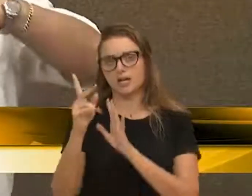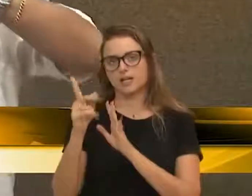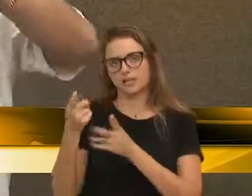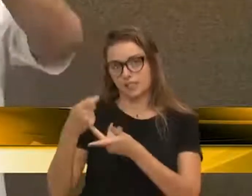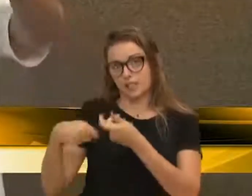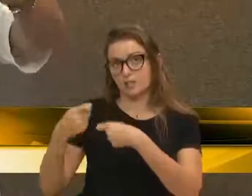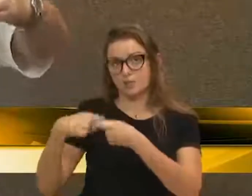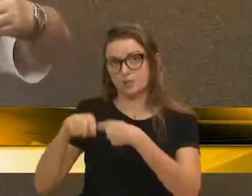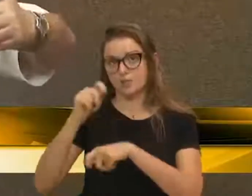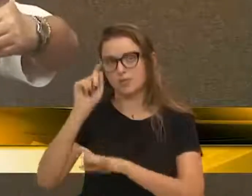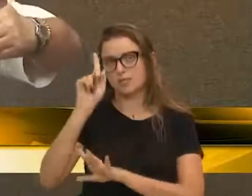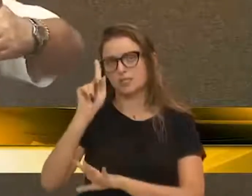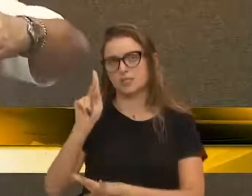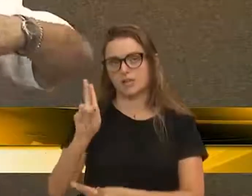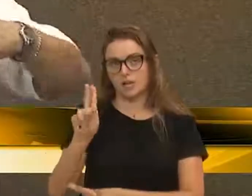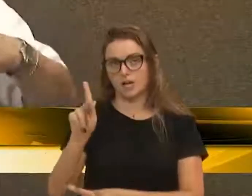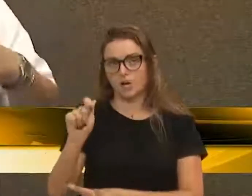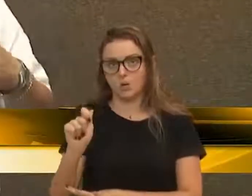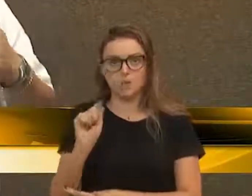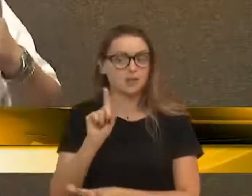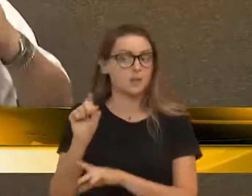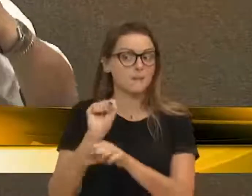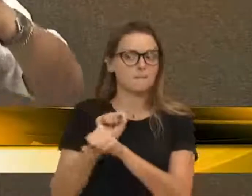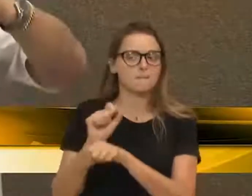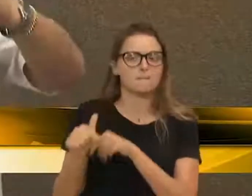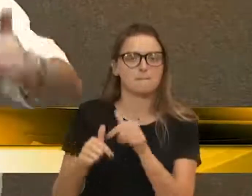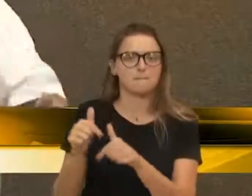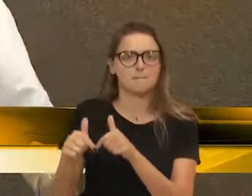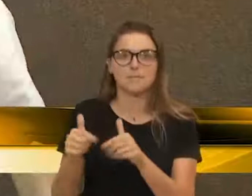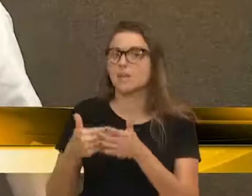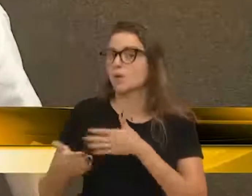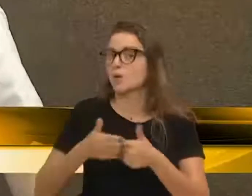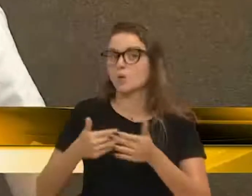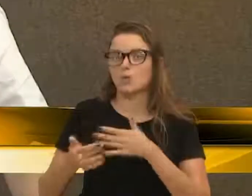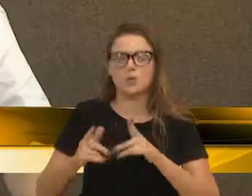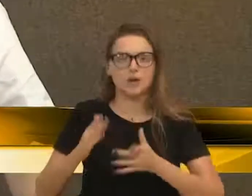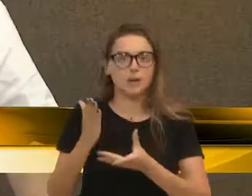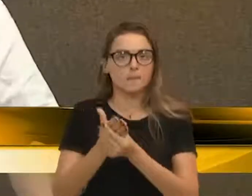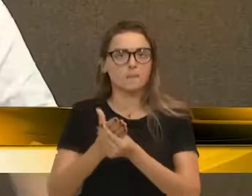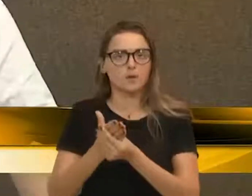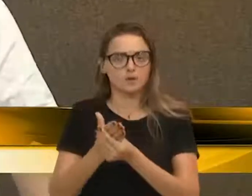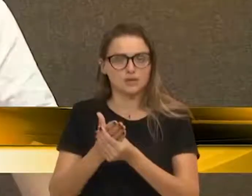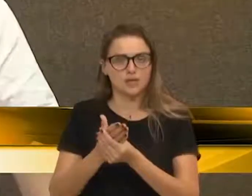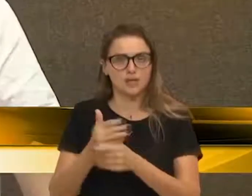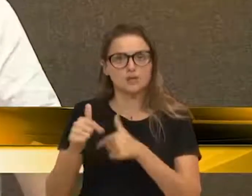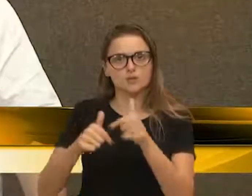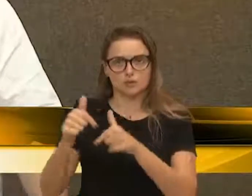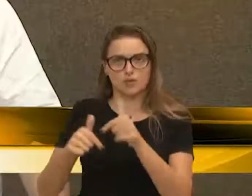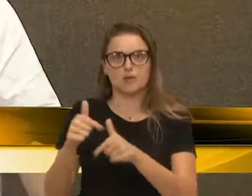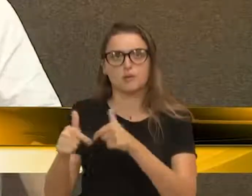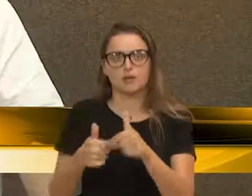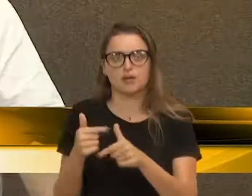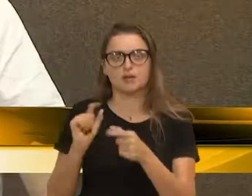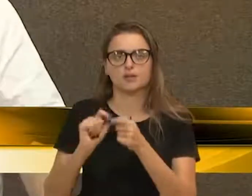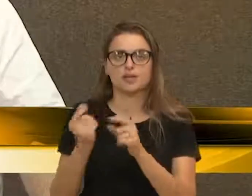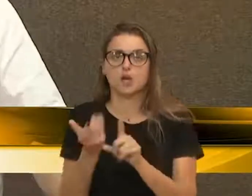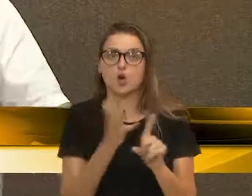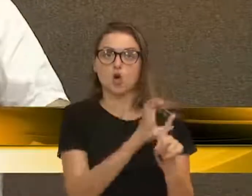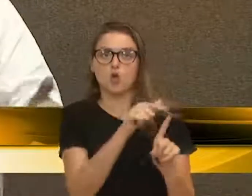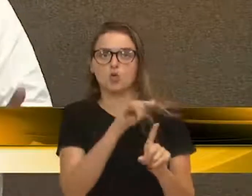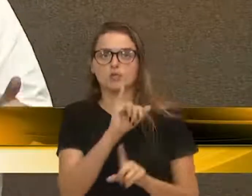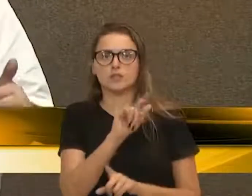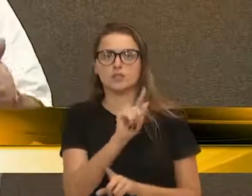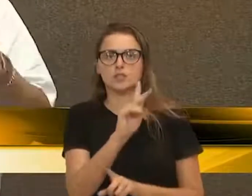que deixa de prestar o serviço, qualquer ação trabalhista que for encaminhada contra o IGH,